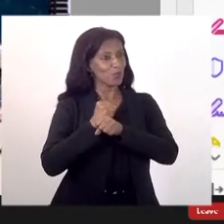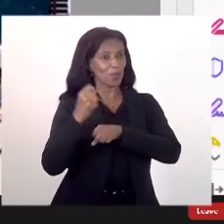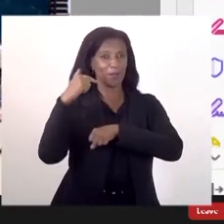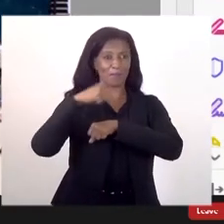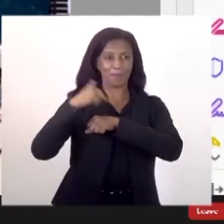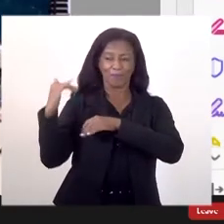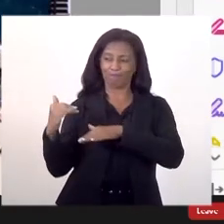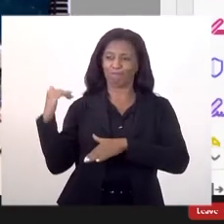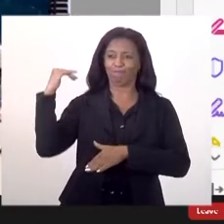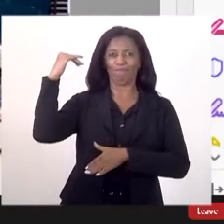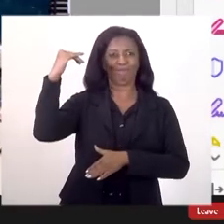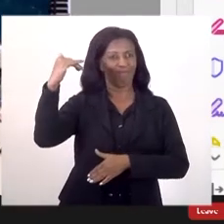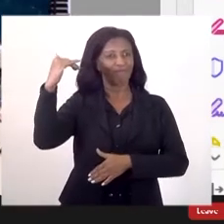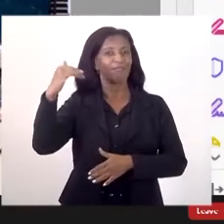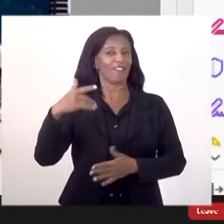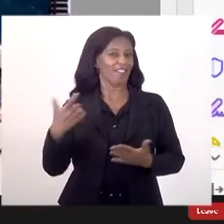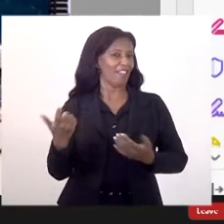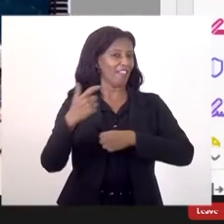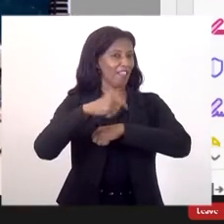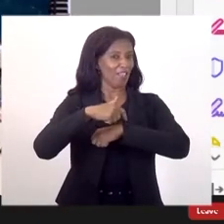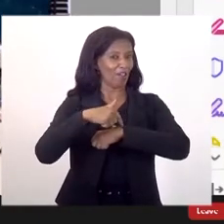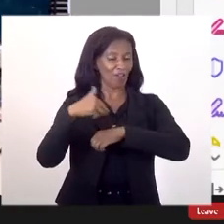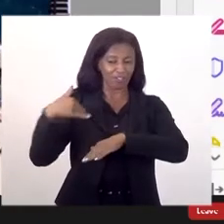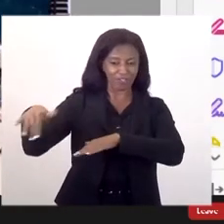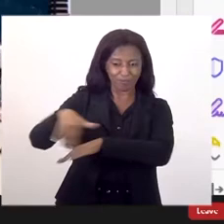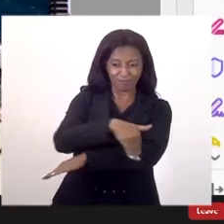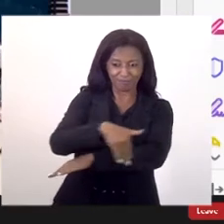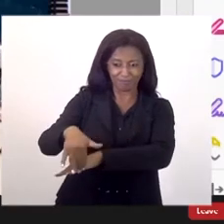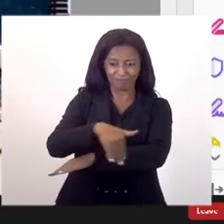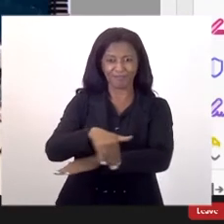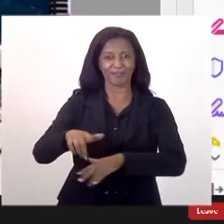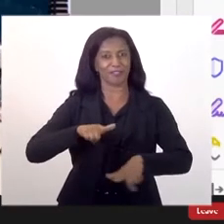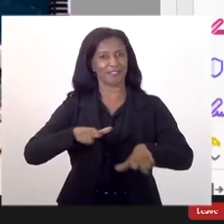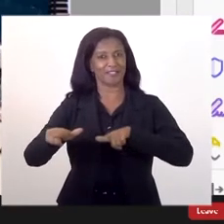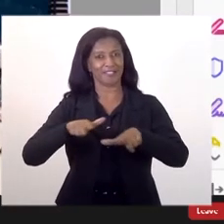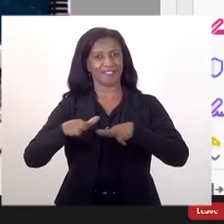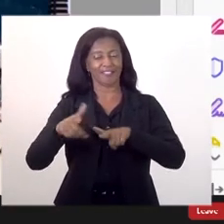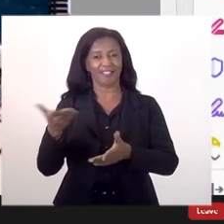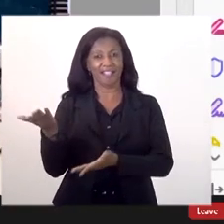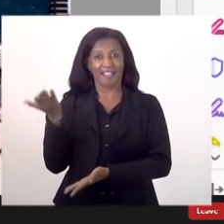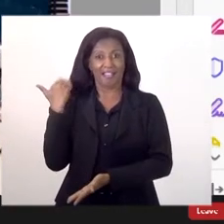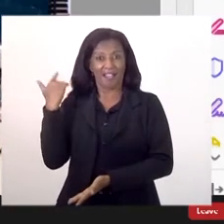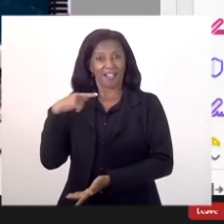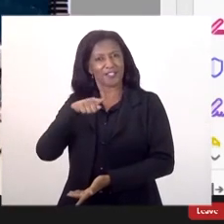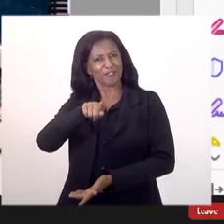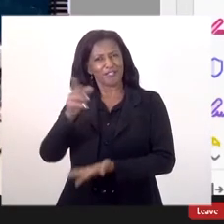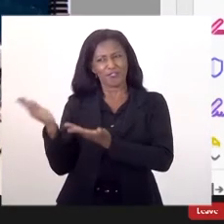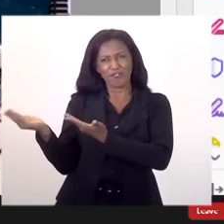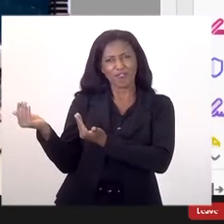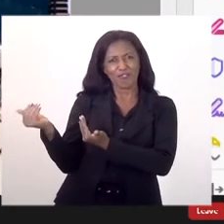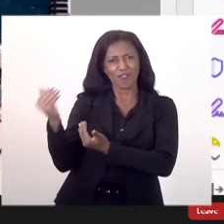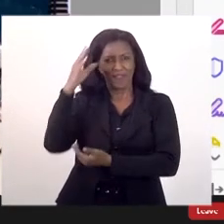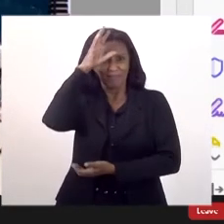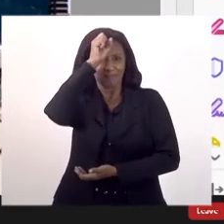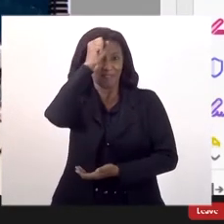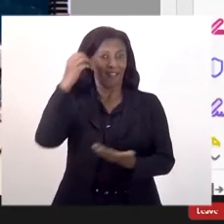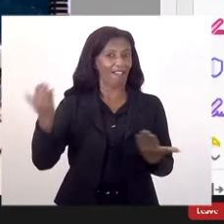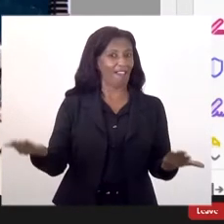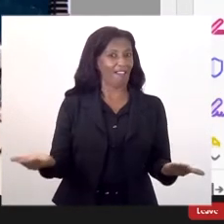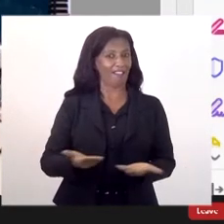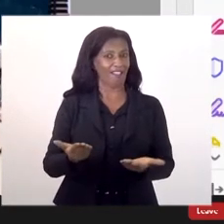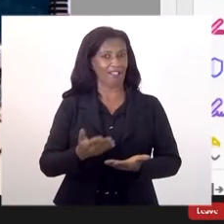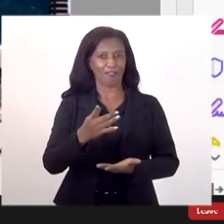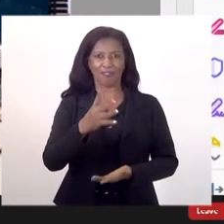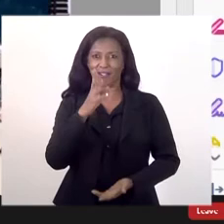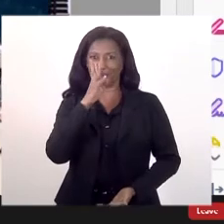adultos, somos maioridade, é a hora de ir para a rua e trabalhar. Vocês já faziam isso antes como menor aprendiz, não sei, mas agora é muito